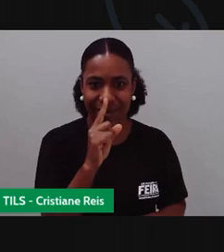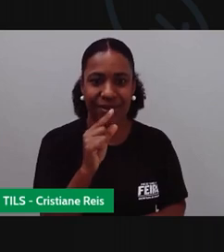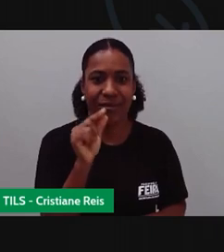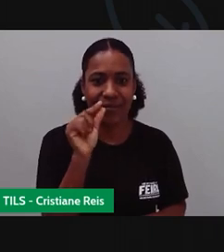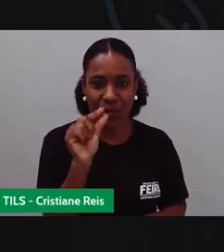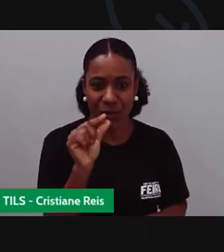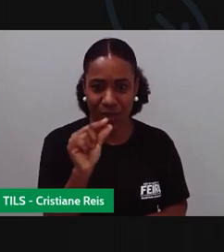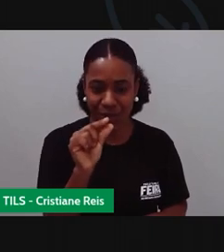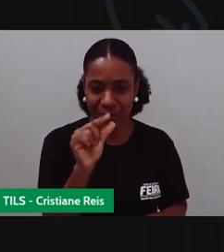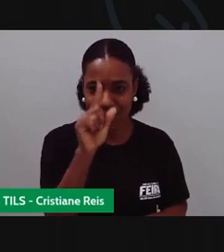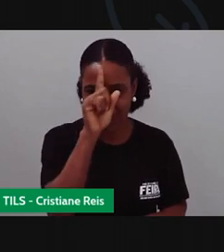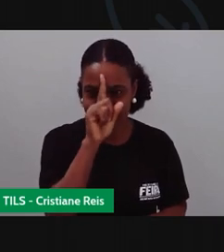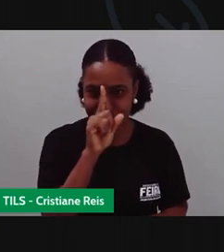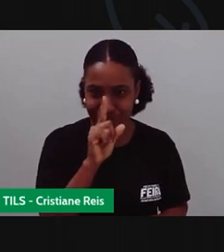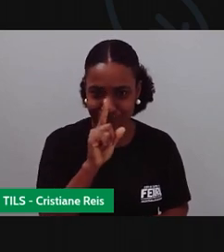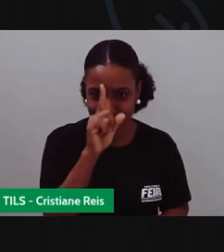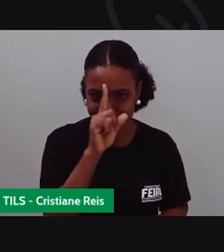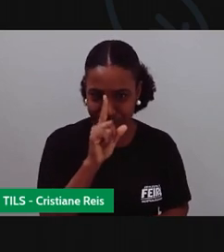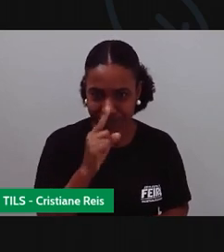colocando aqui.